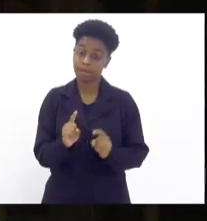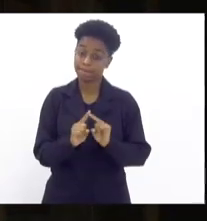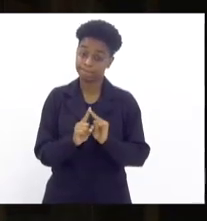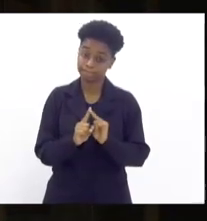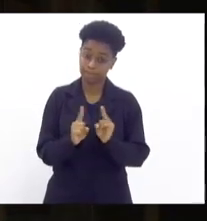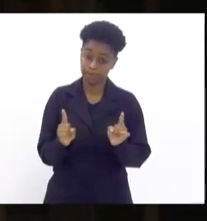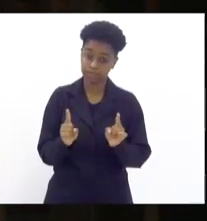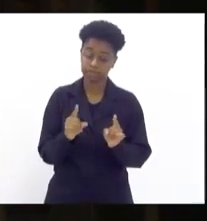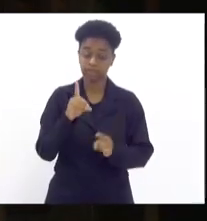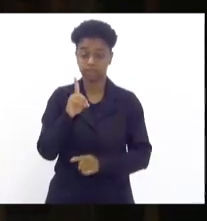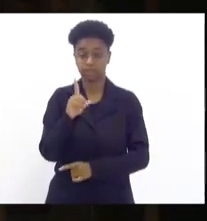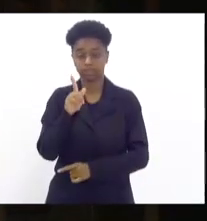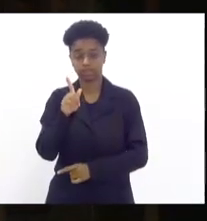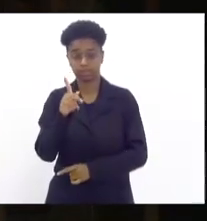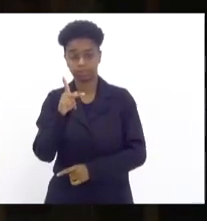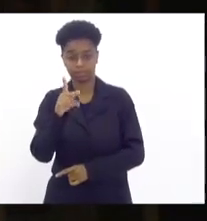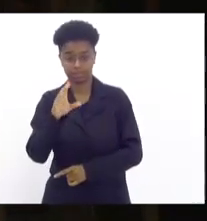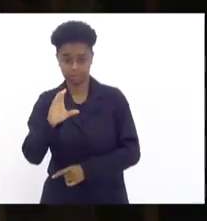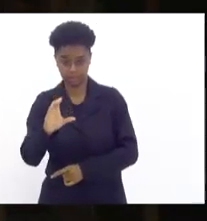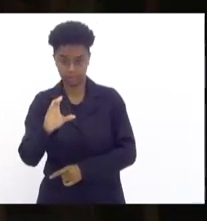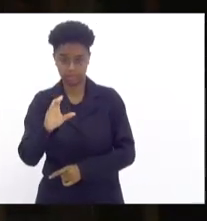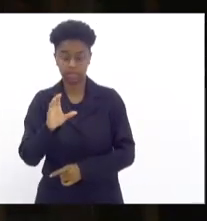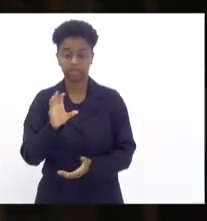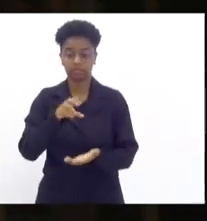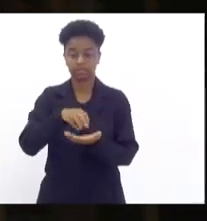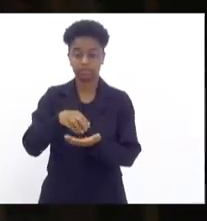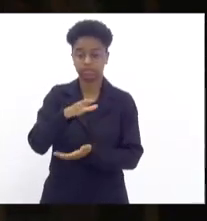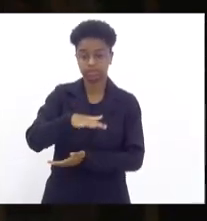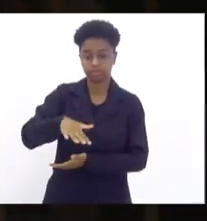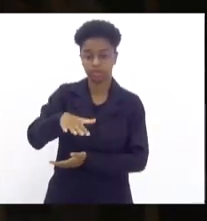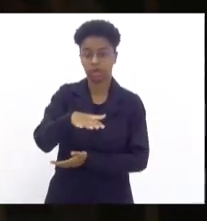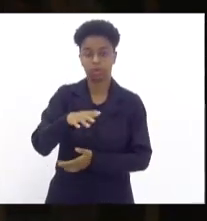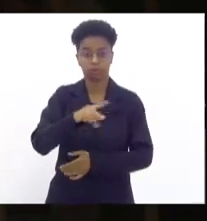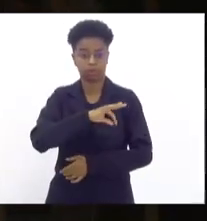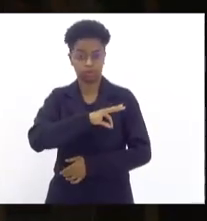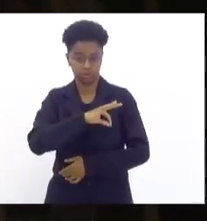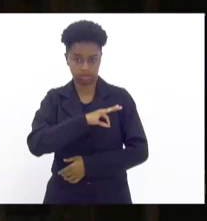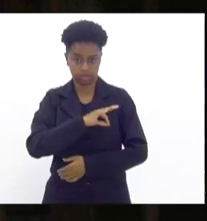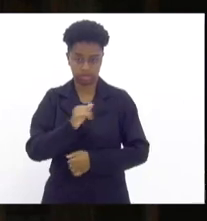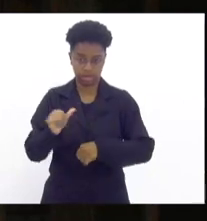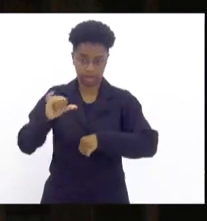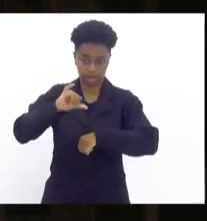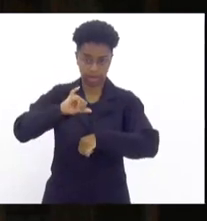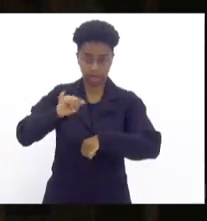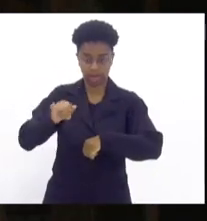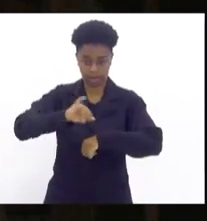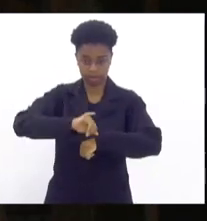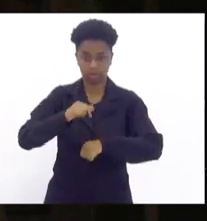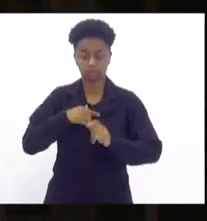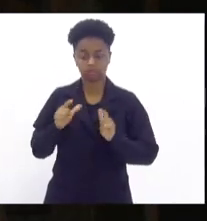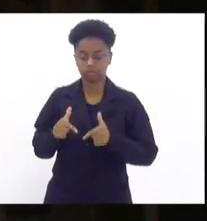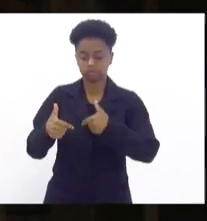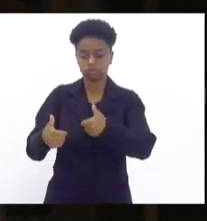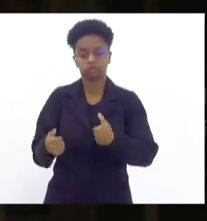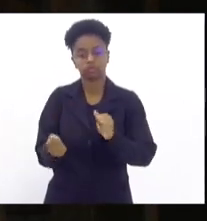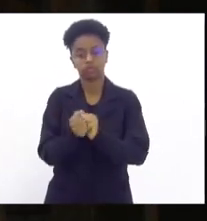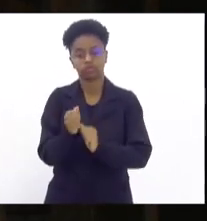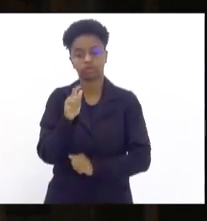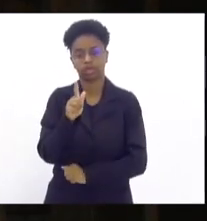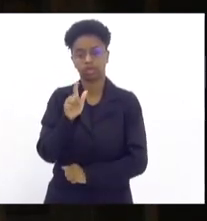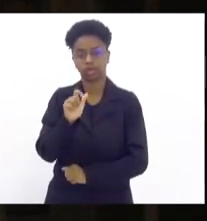DGPC, é o Departamento Geral de Polícia da Capital como um todo, onde eu atuo juntamente com o doutor Gabriel Ferrando.